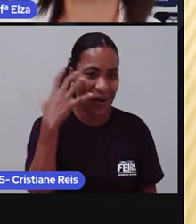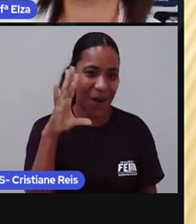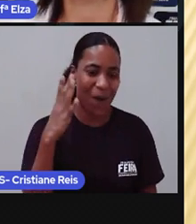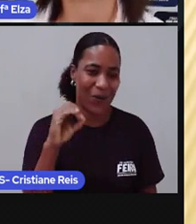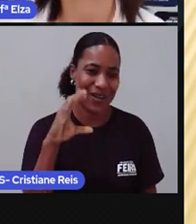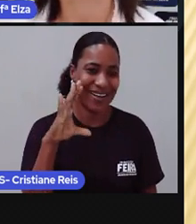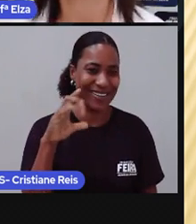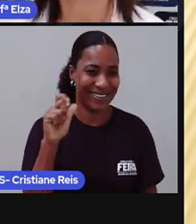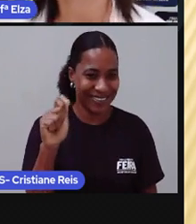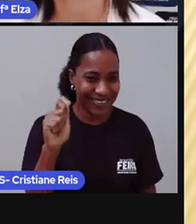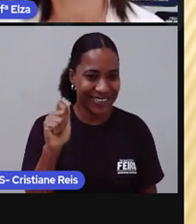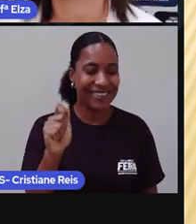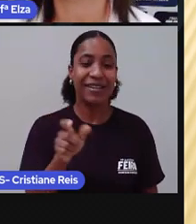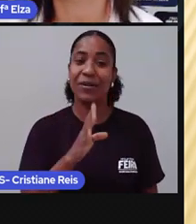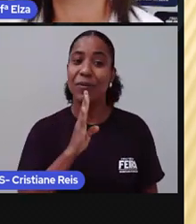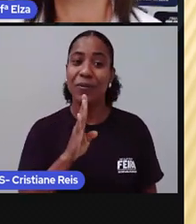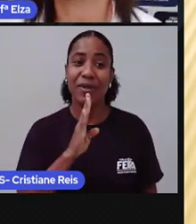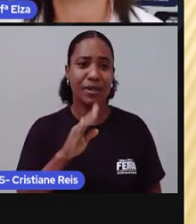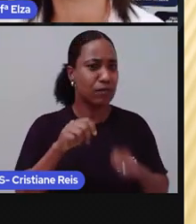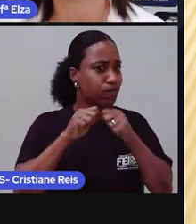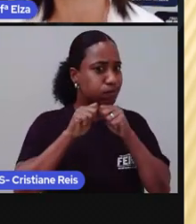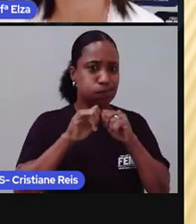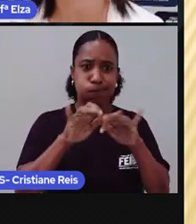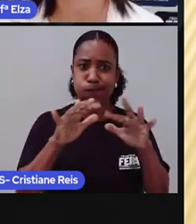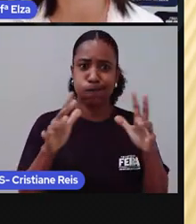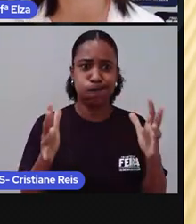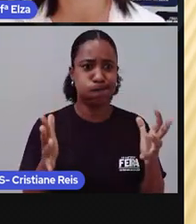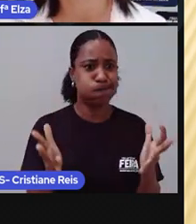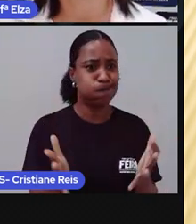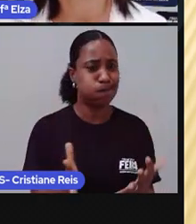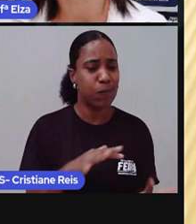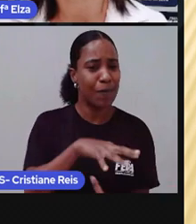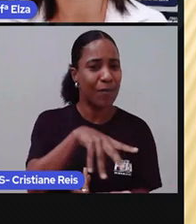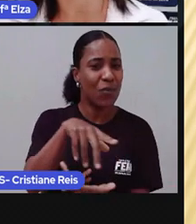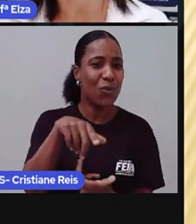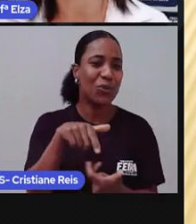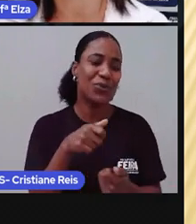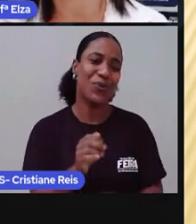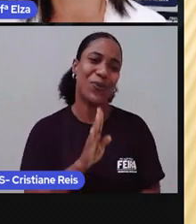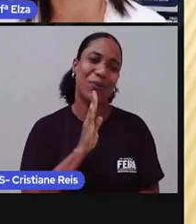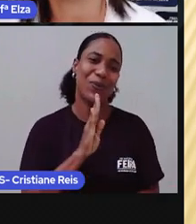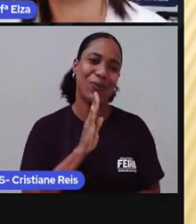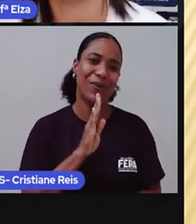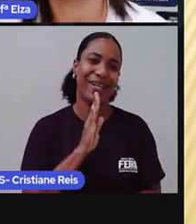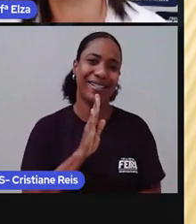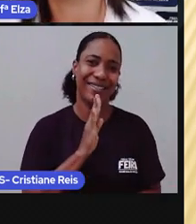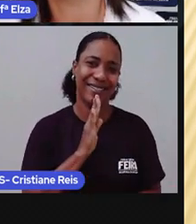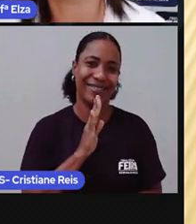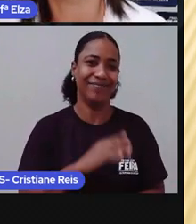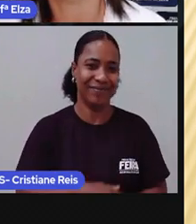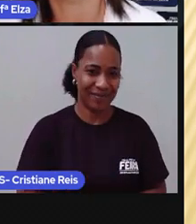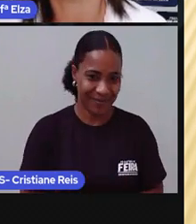-Cola? Produto difundido mundialmente. Coca-Cola History.